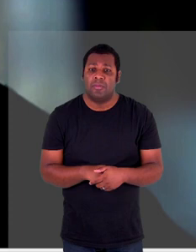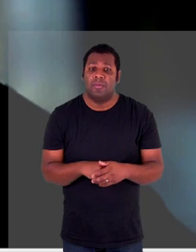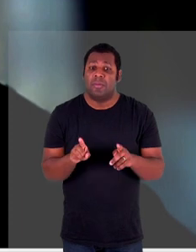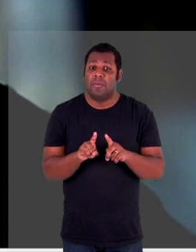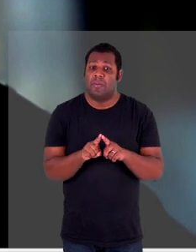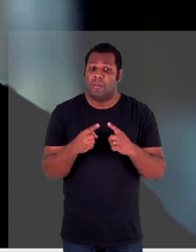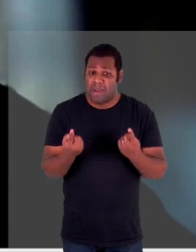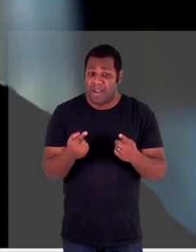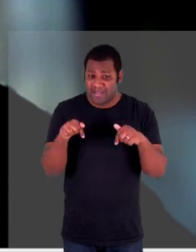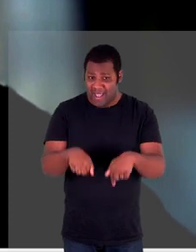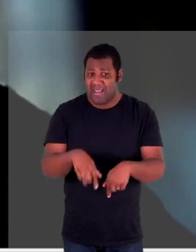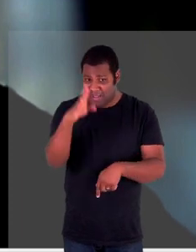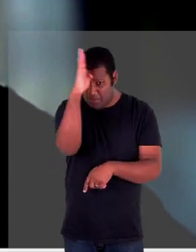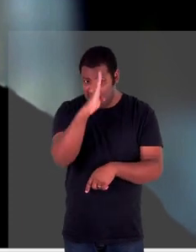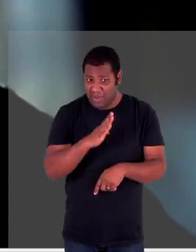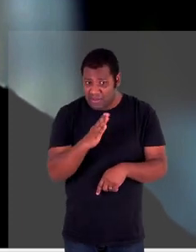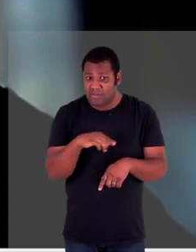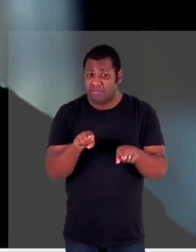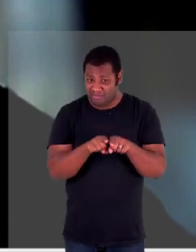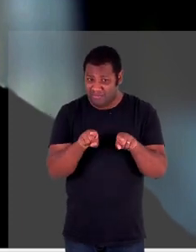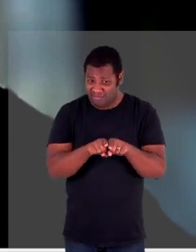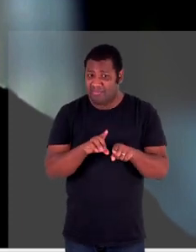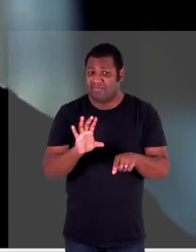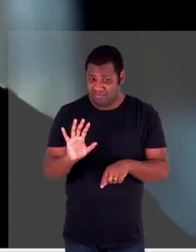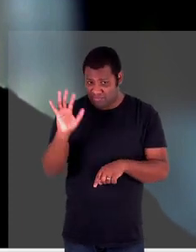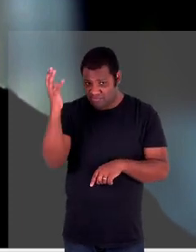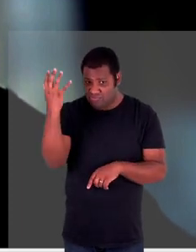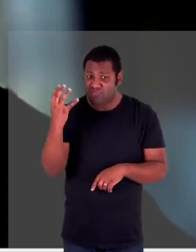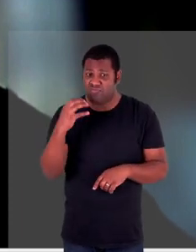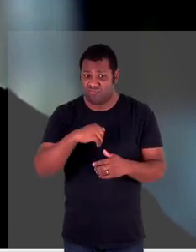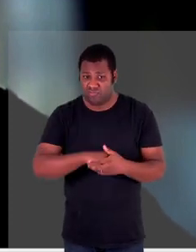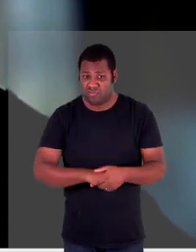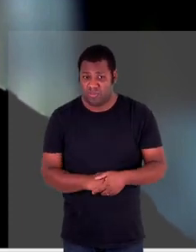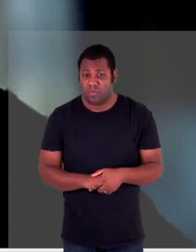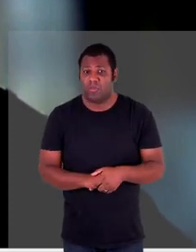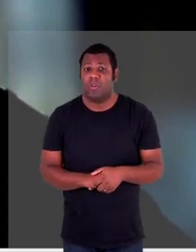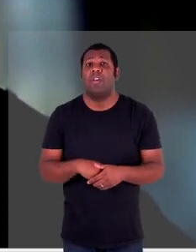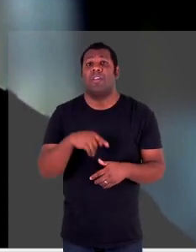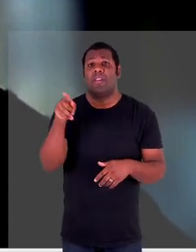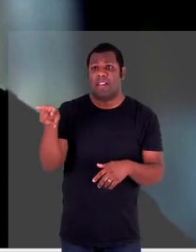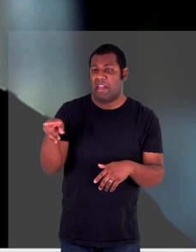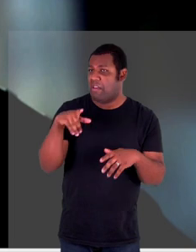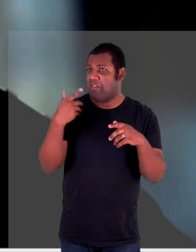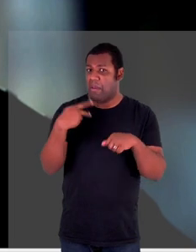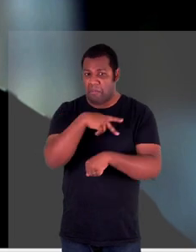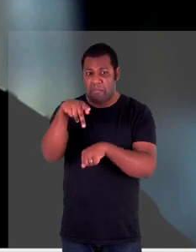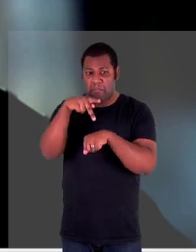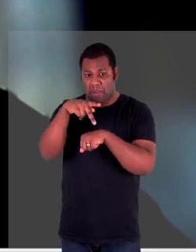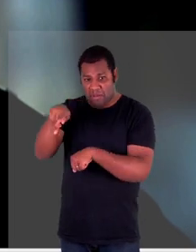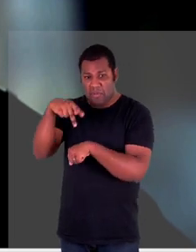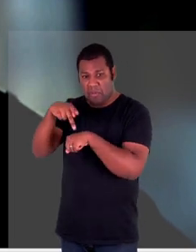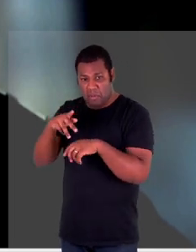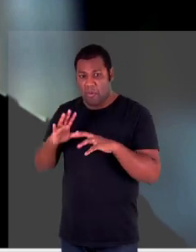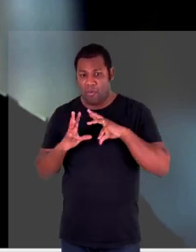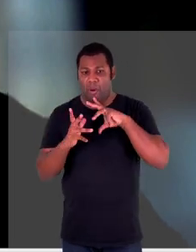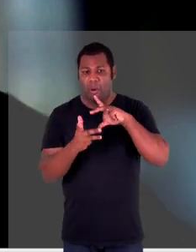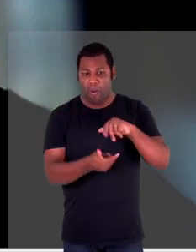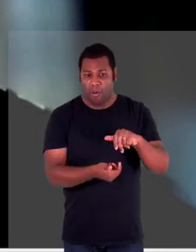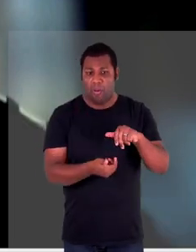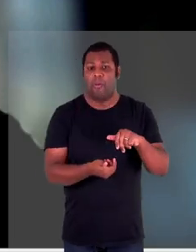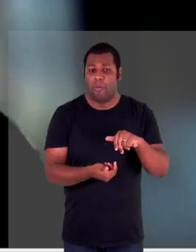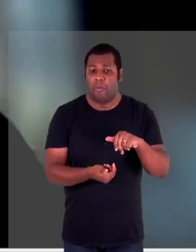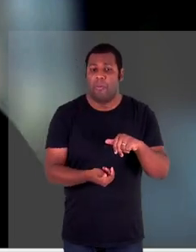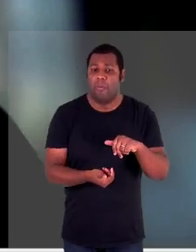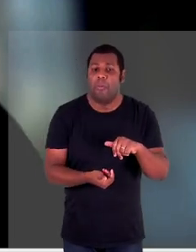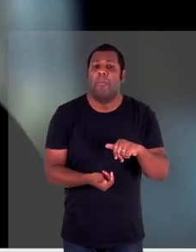nossa realidade no Brasil e que isso acontece na realidade com vários outros lugares do mundo constantemente e que às vezes as